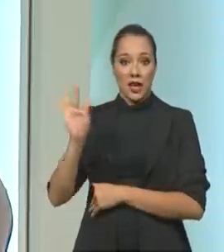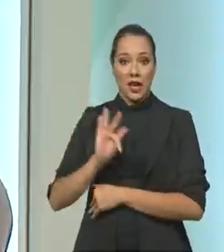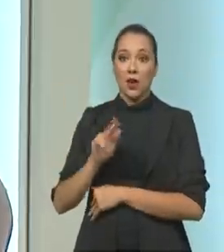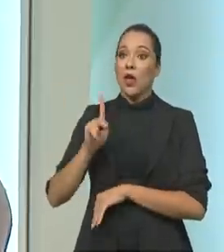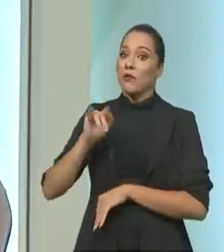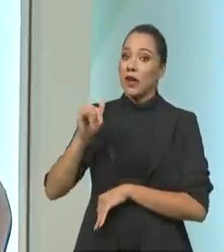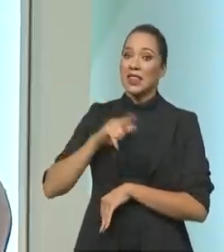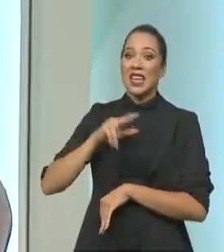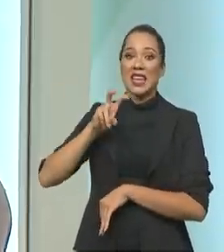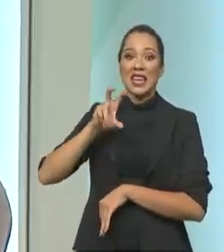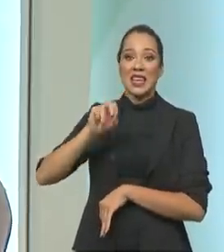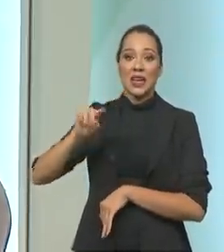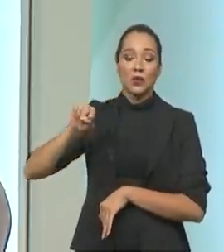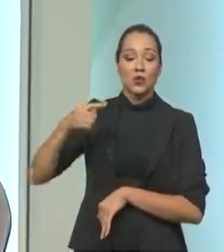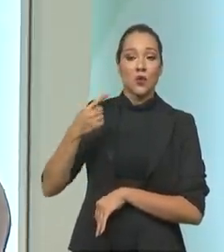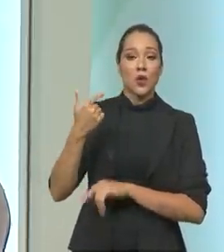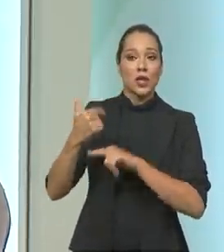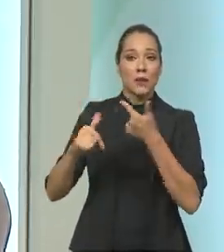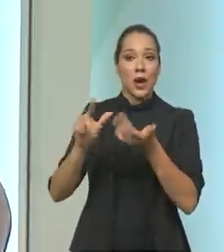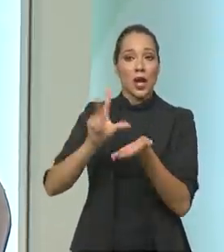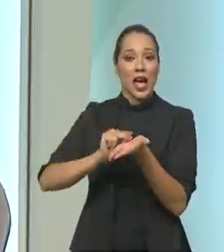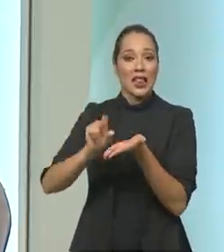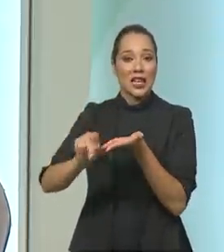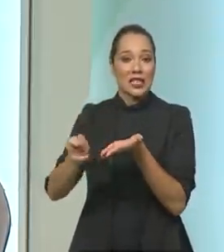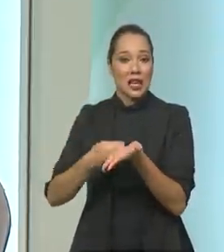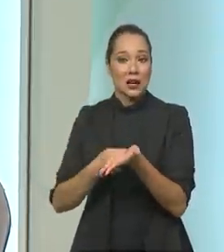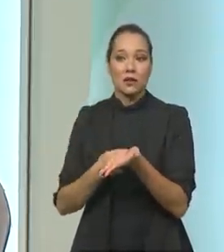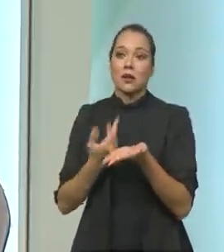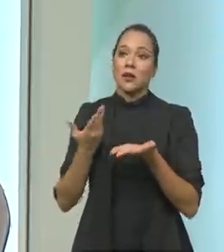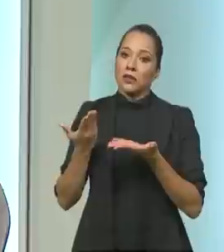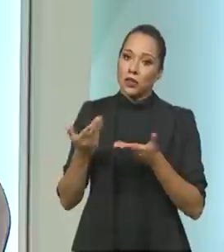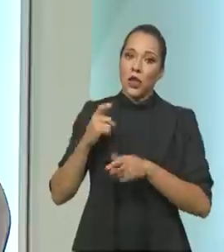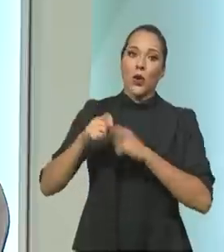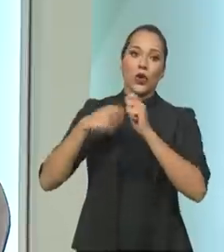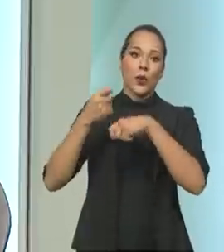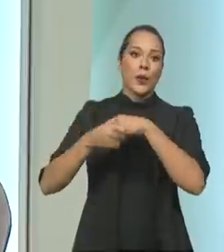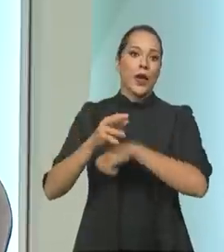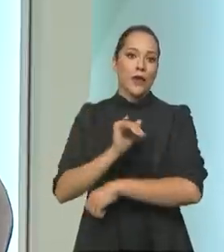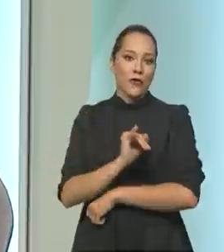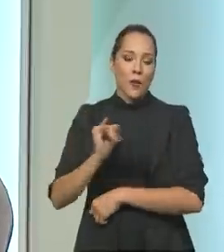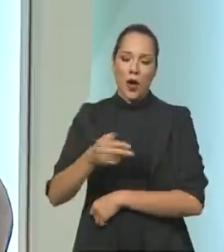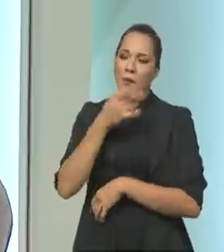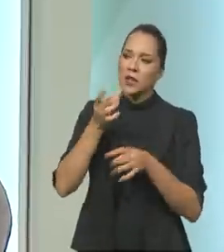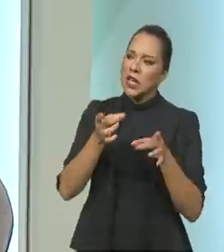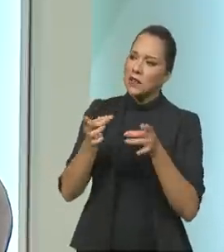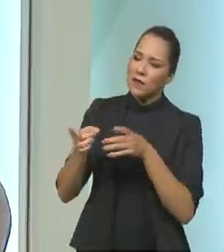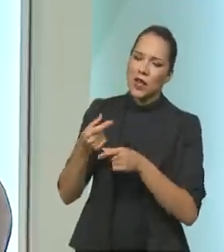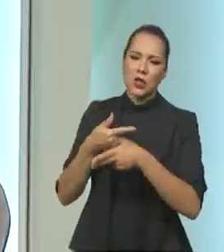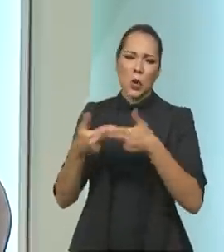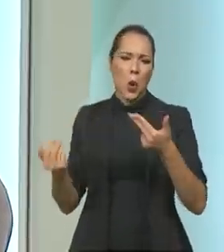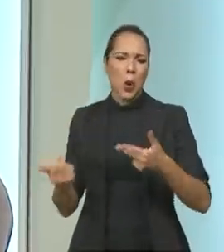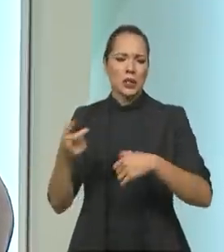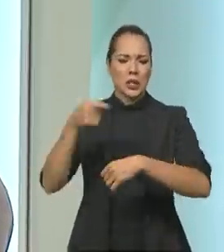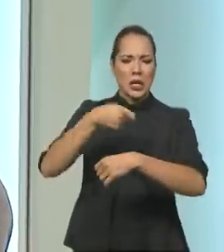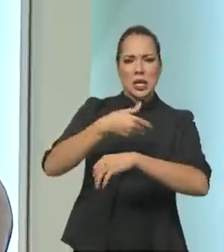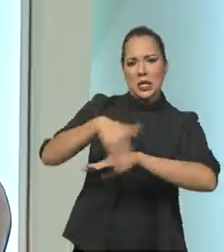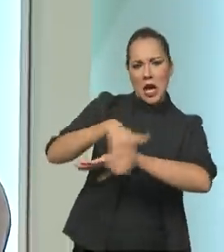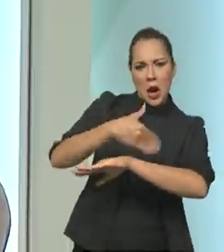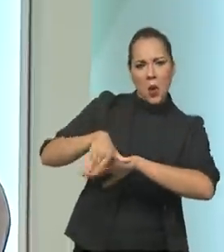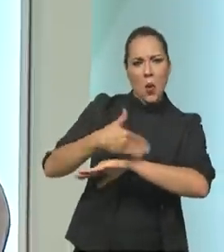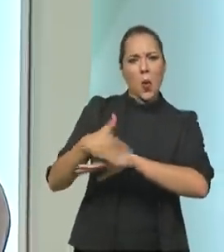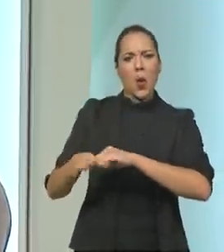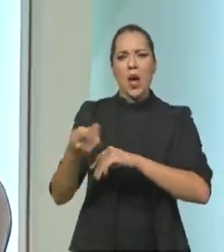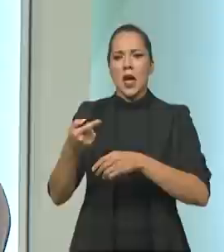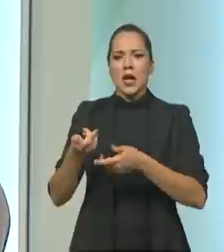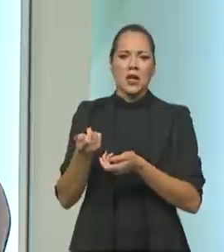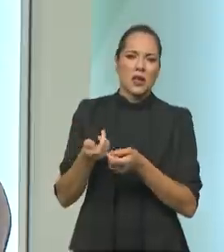gerar 500 mil empregos de carteira assinada, fora a economia informal, que é a vendedora de caranguejo, o vendedor de salgadinho, o bugueiro,